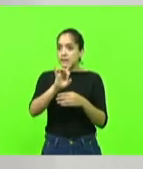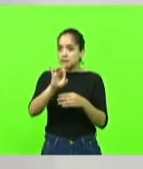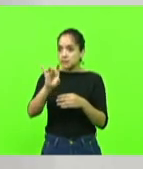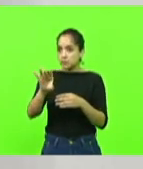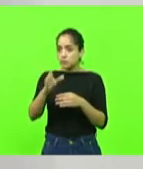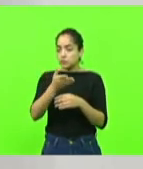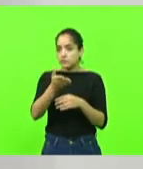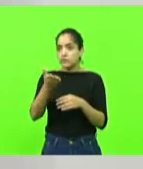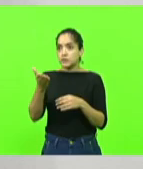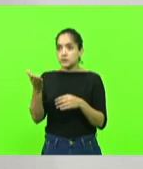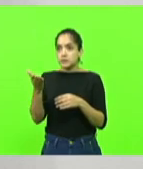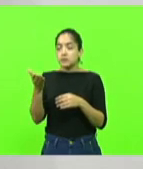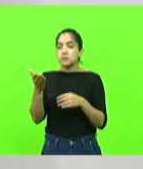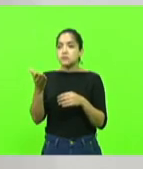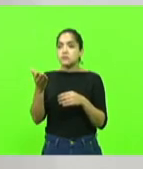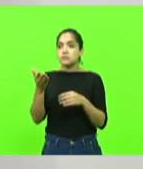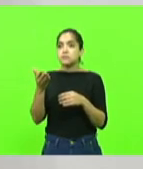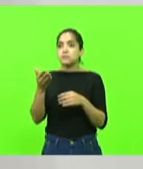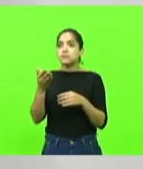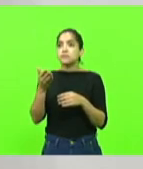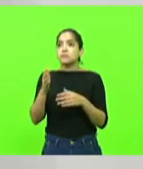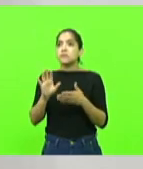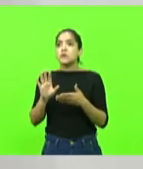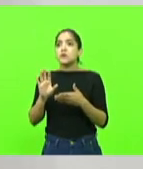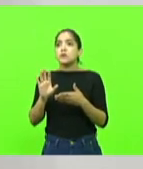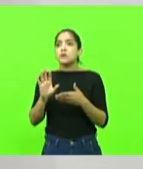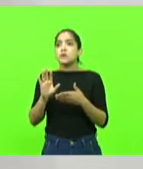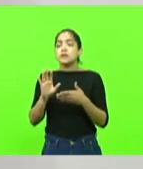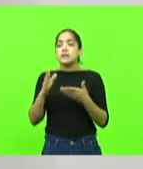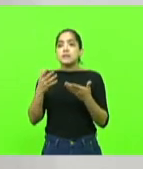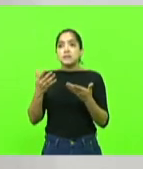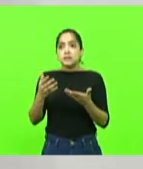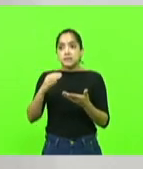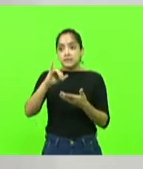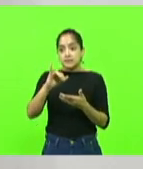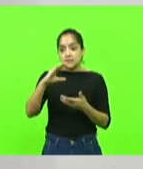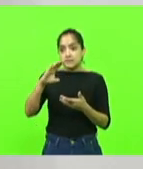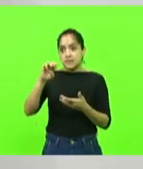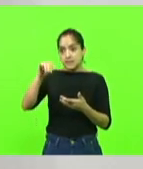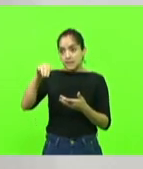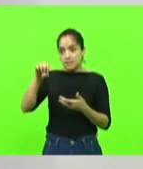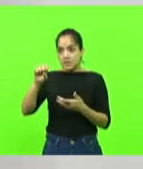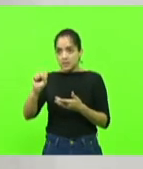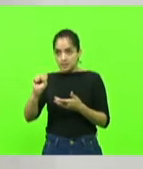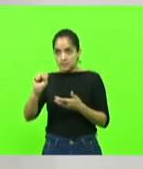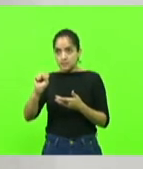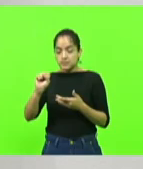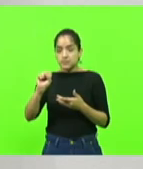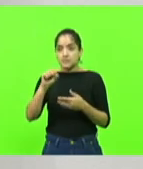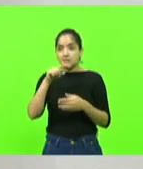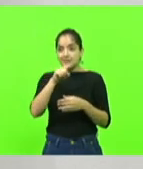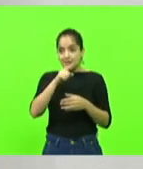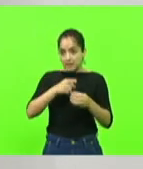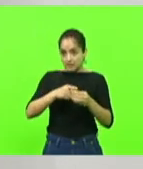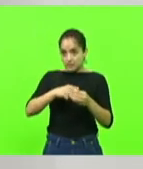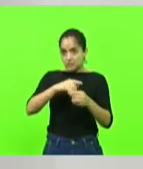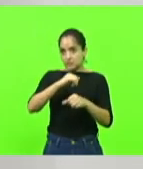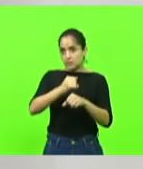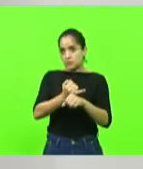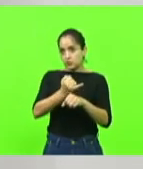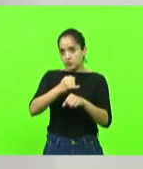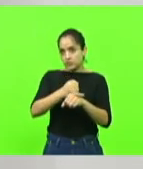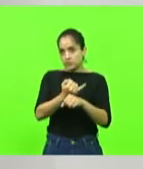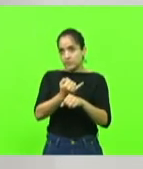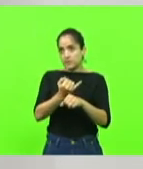sobre um fato, que somente em ICMS, a cidade de Joinville até o exato momento,